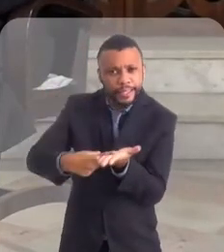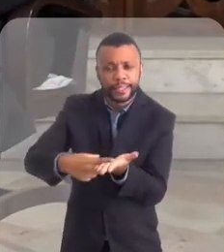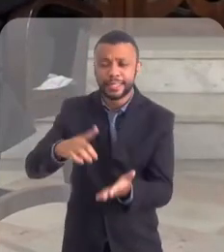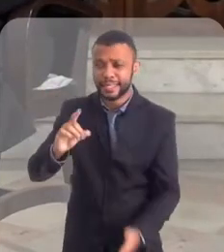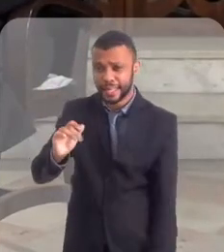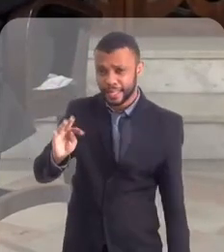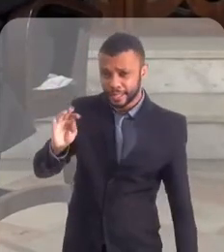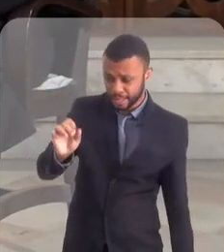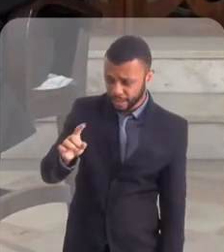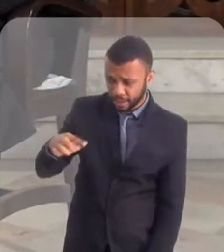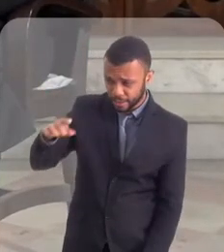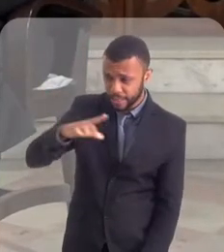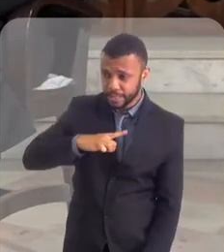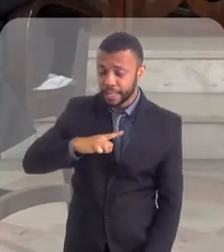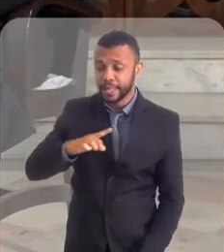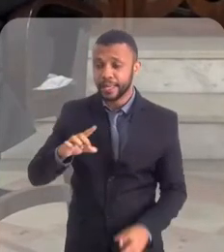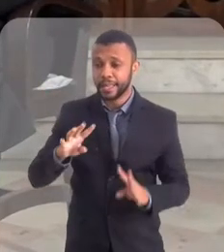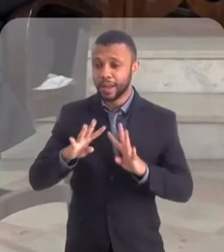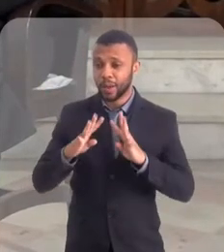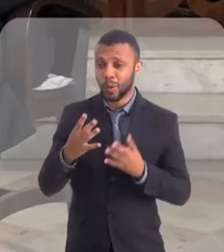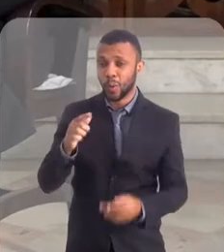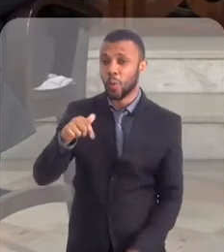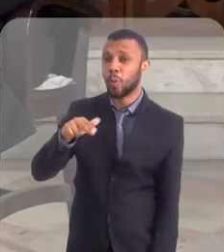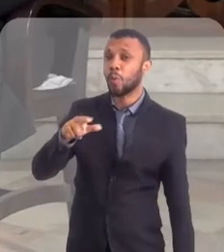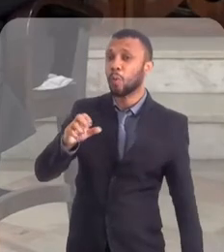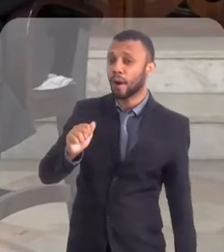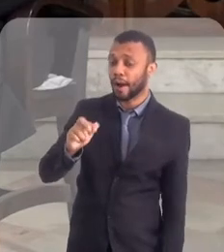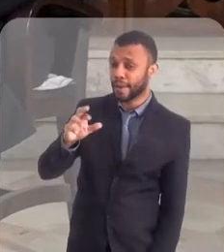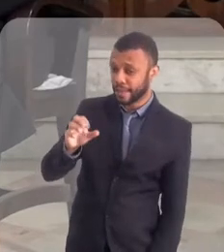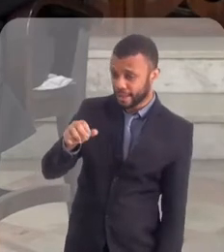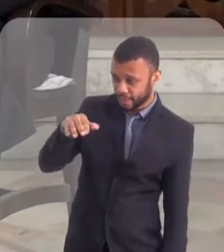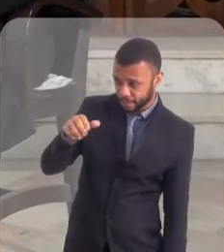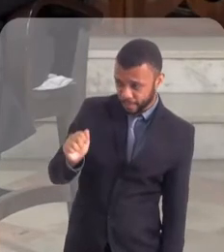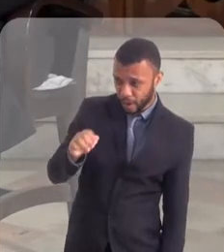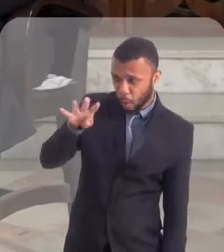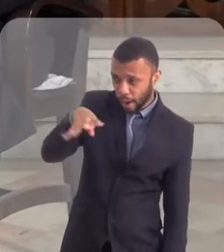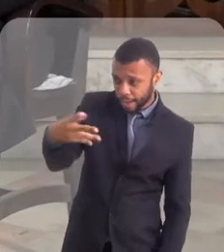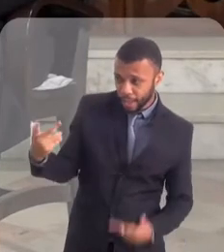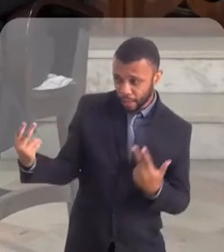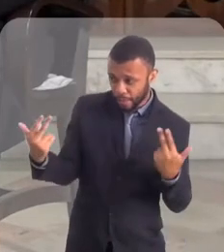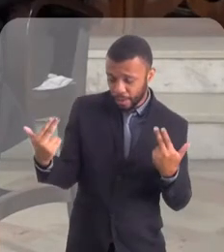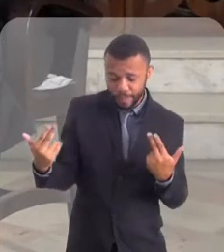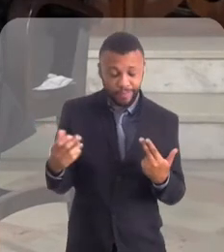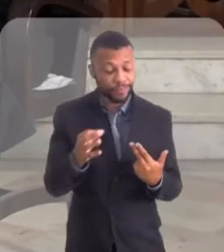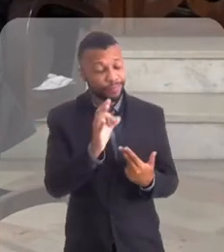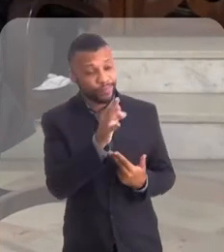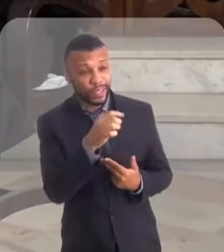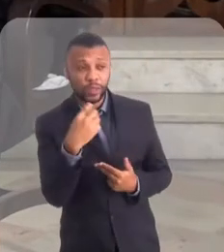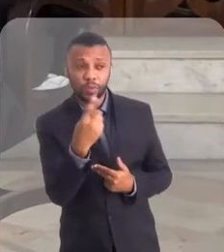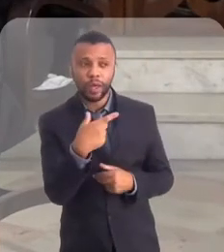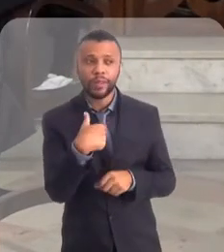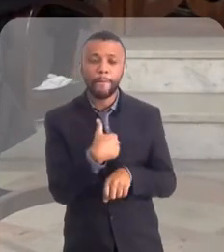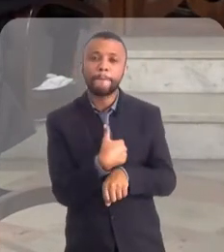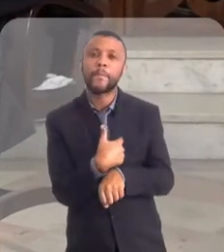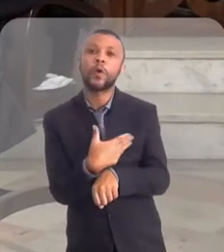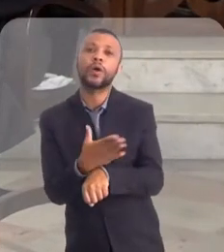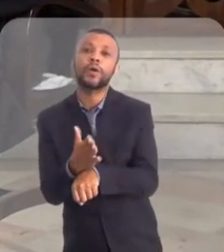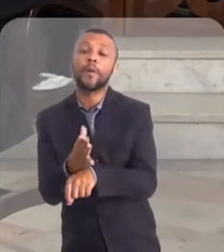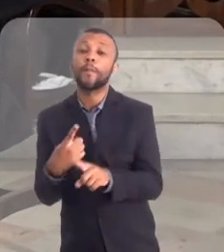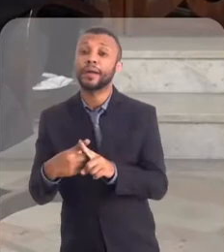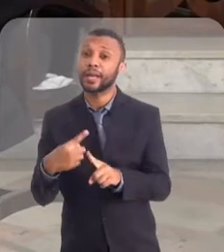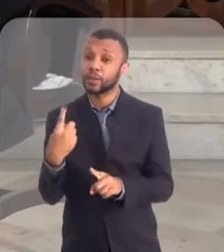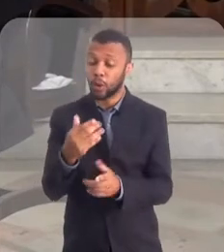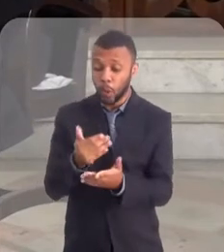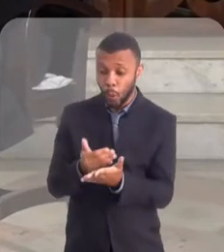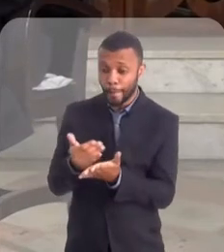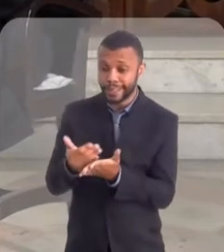Vocês têm quaresma? Temos, temos uma quaresma. Coincide com a... Praticamente coincide. A nossa é um pouquinho mais longa porque a nossa